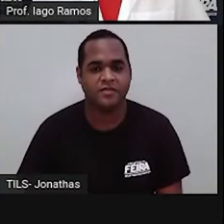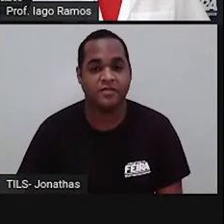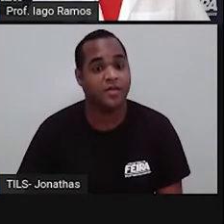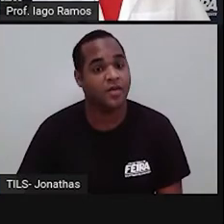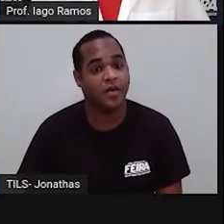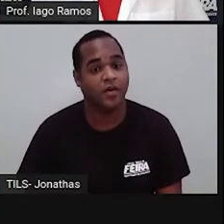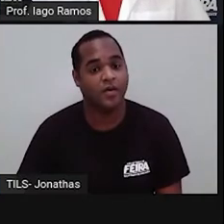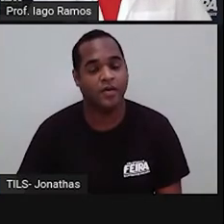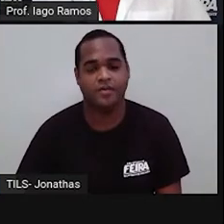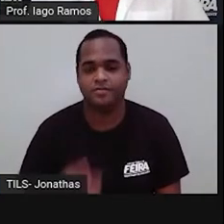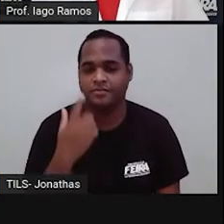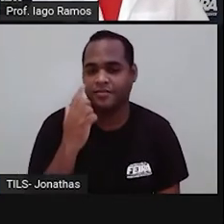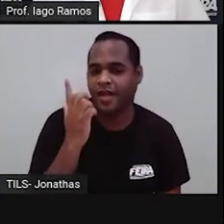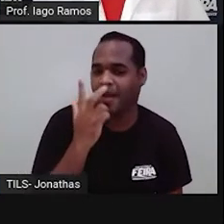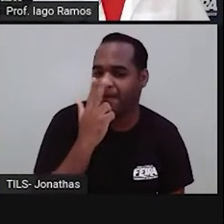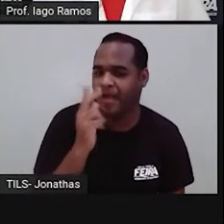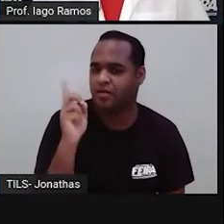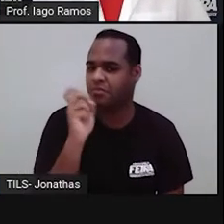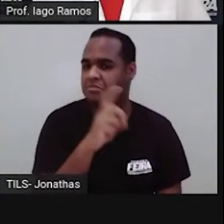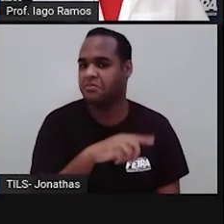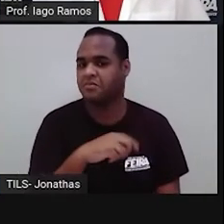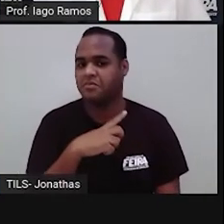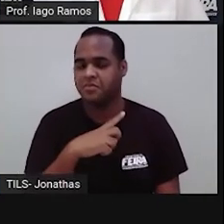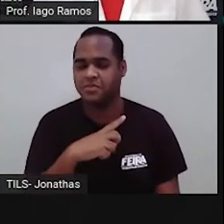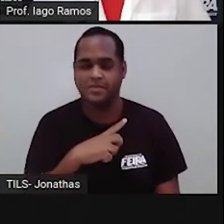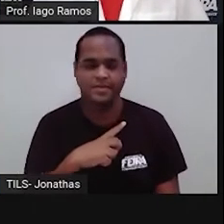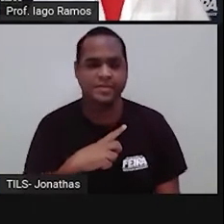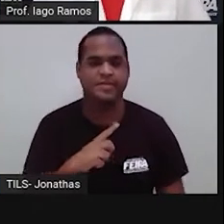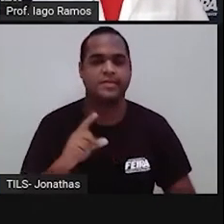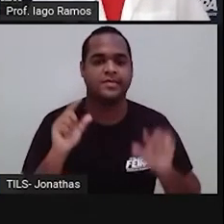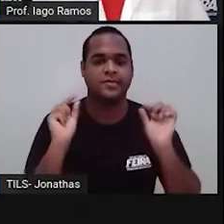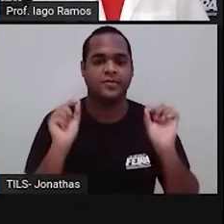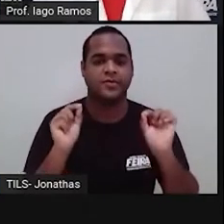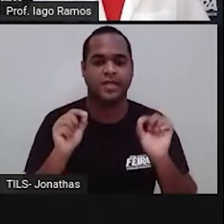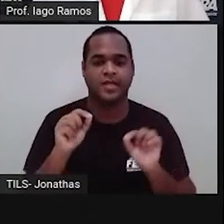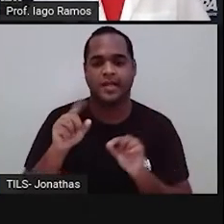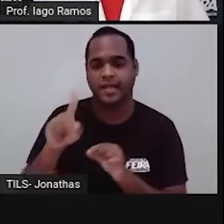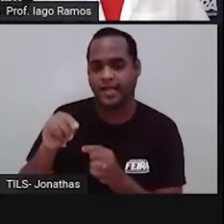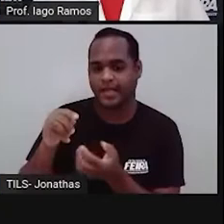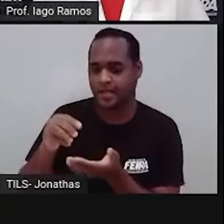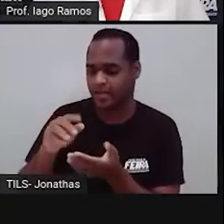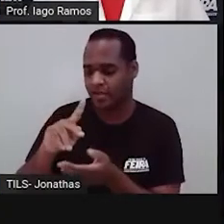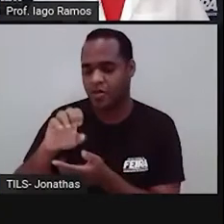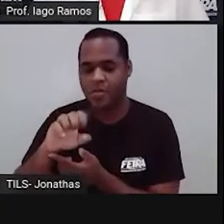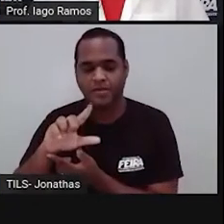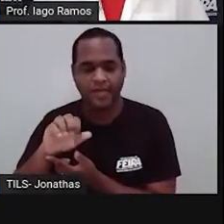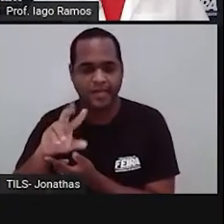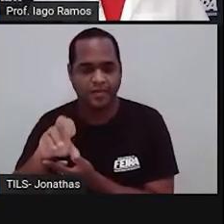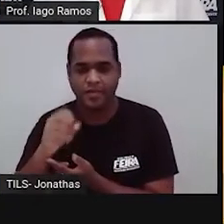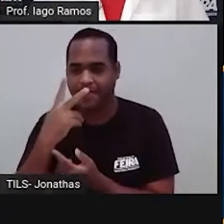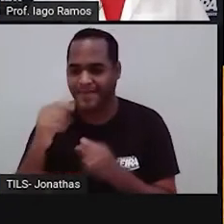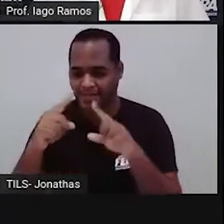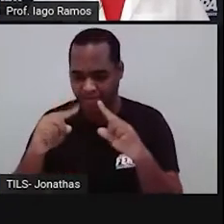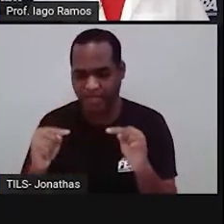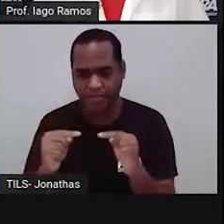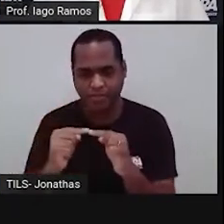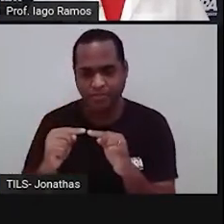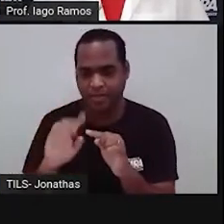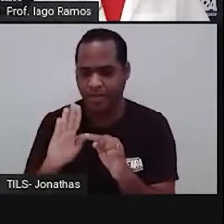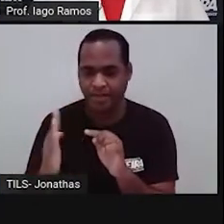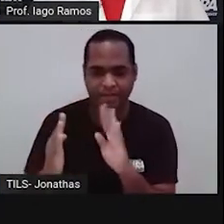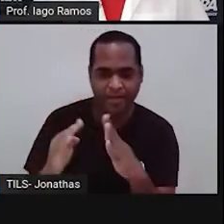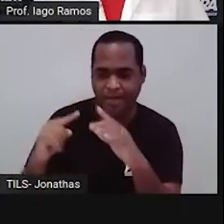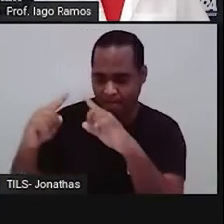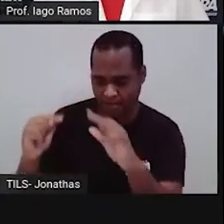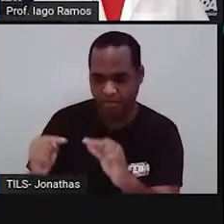Uau! Essa fase parece ser difícil. Qual poliedro tem triângulos nas faces laterais? É o prisma